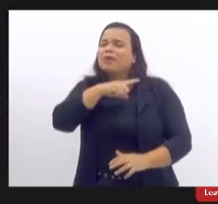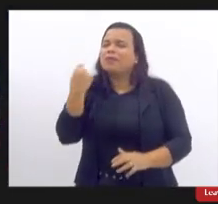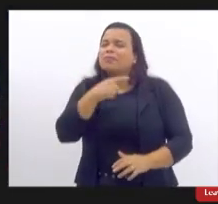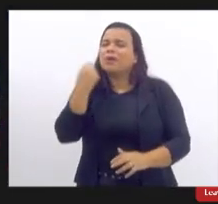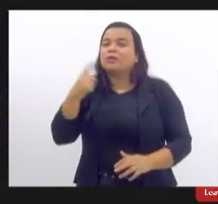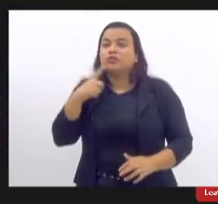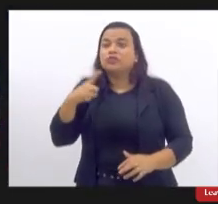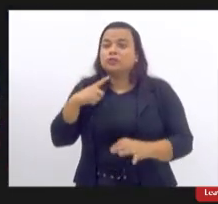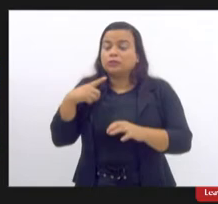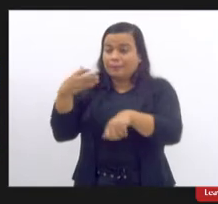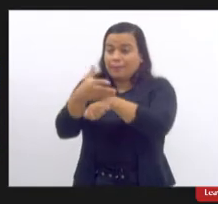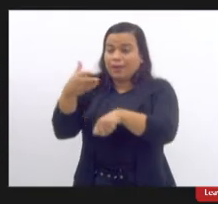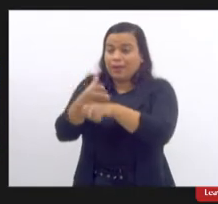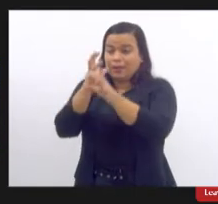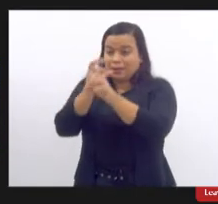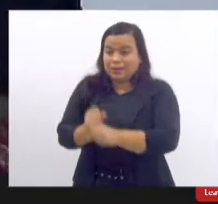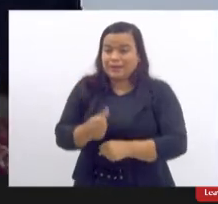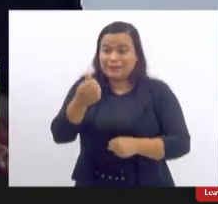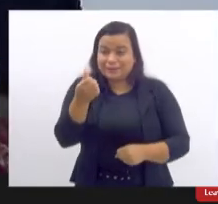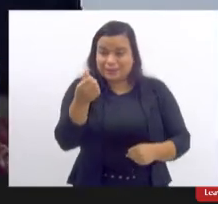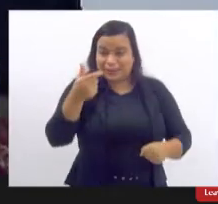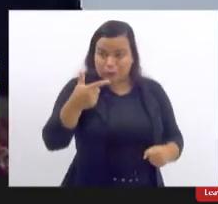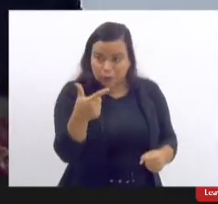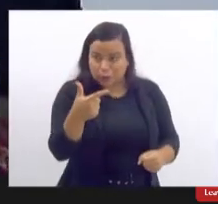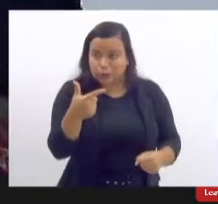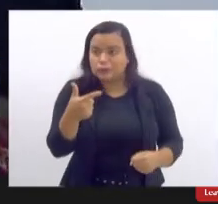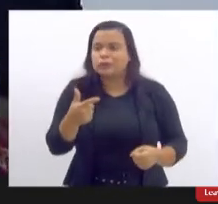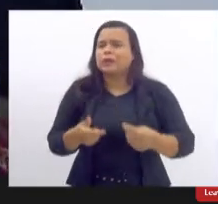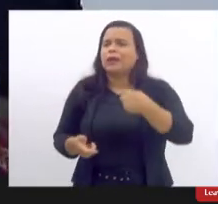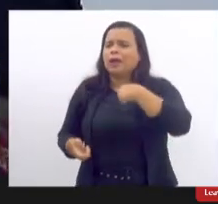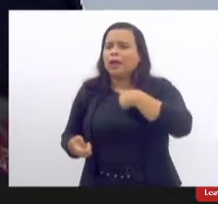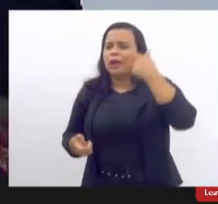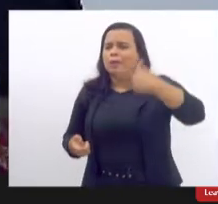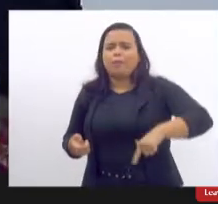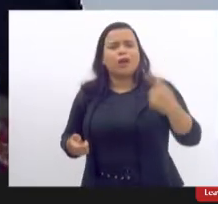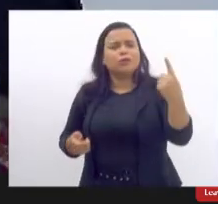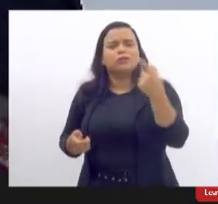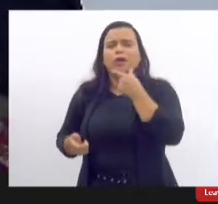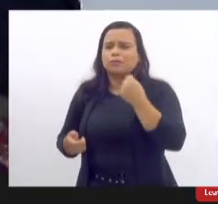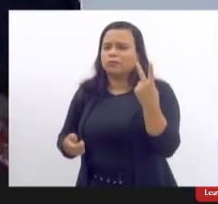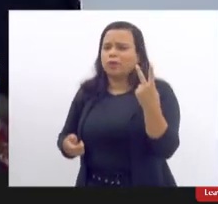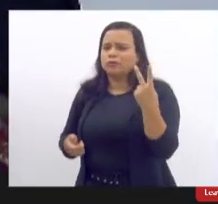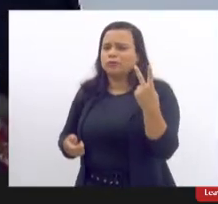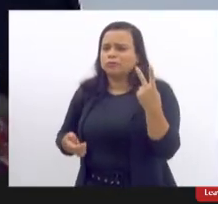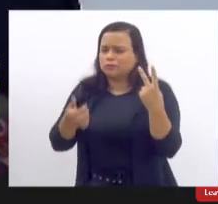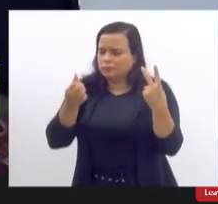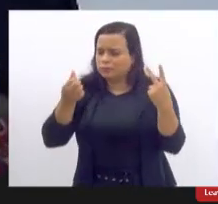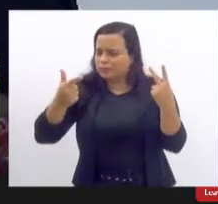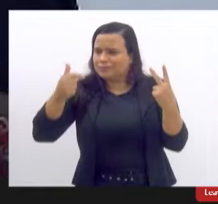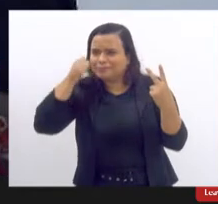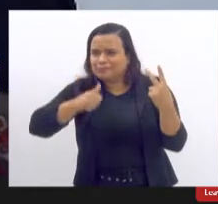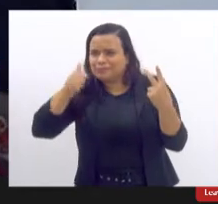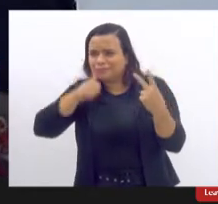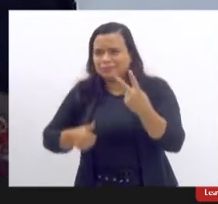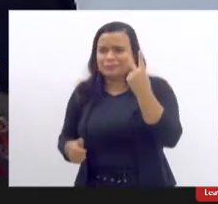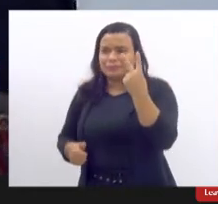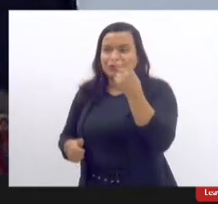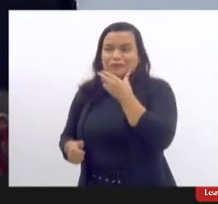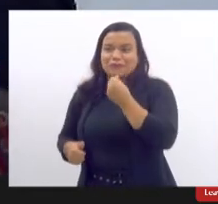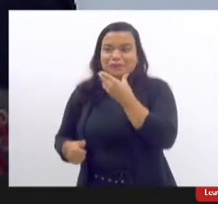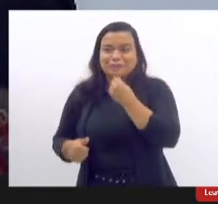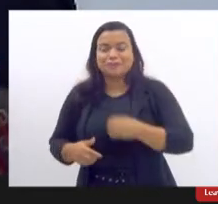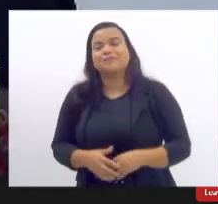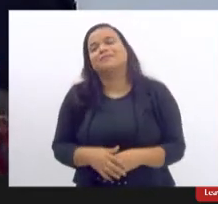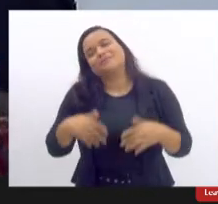participantes e era eu e mais um homem na audiência mas foi muito boa